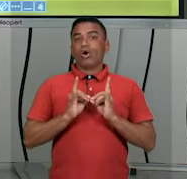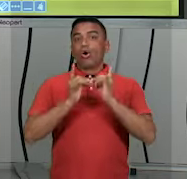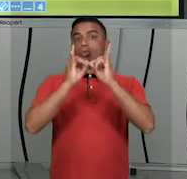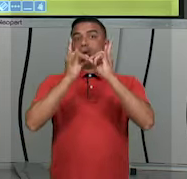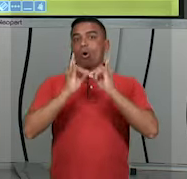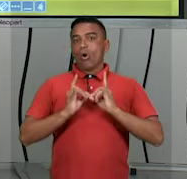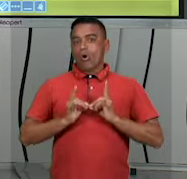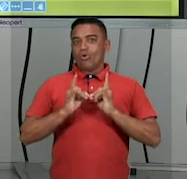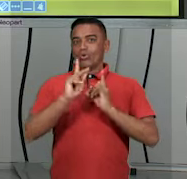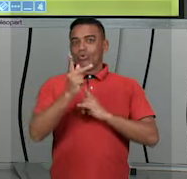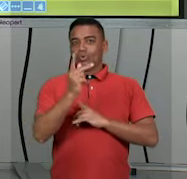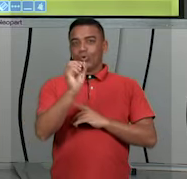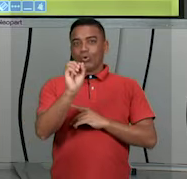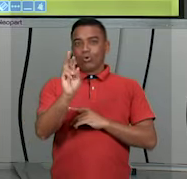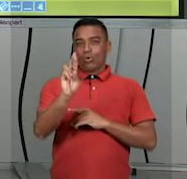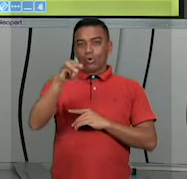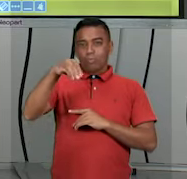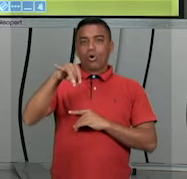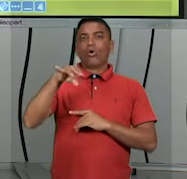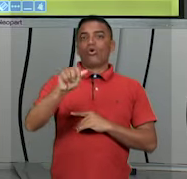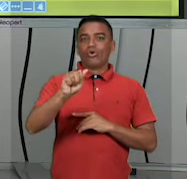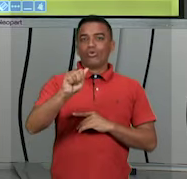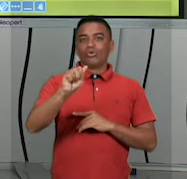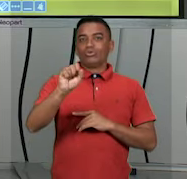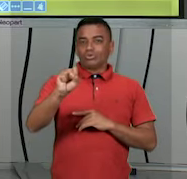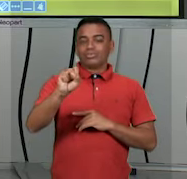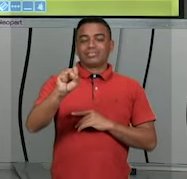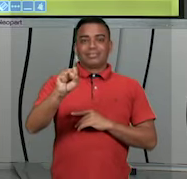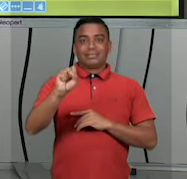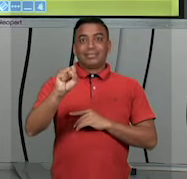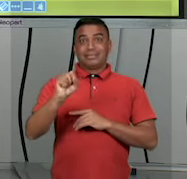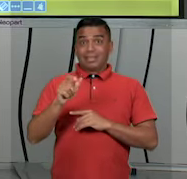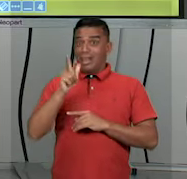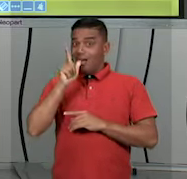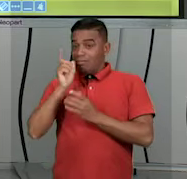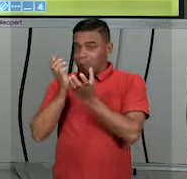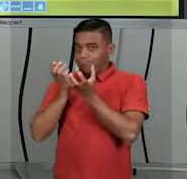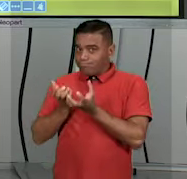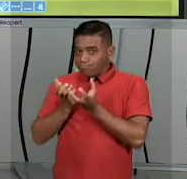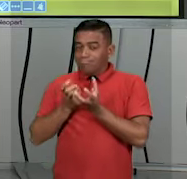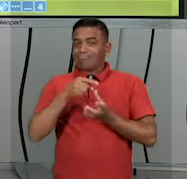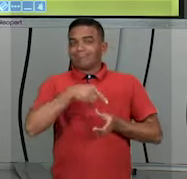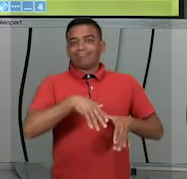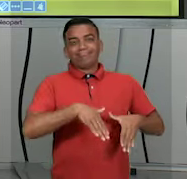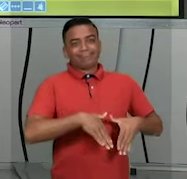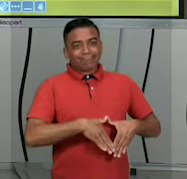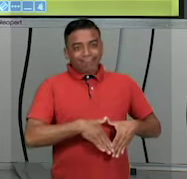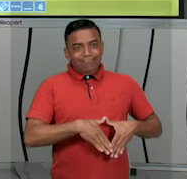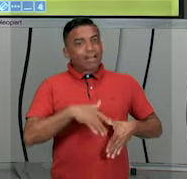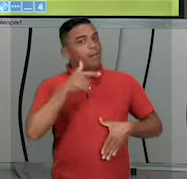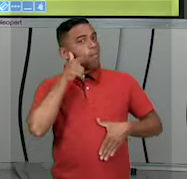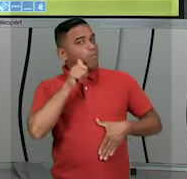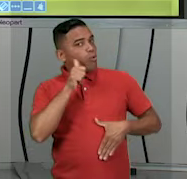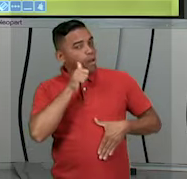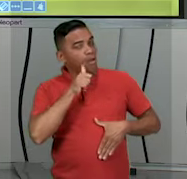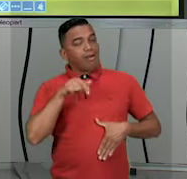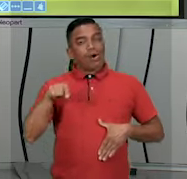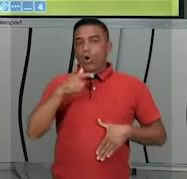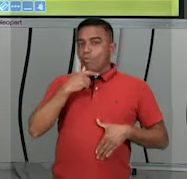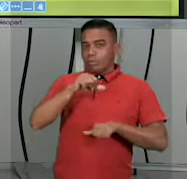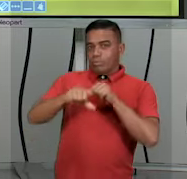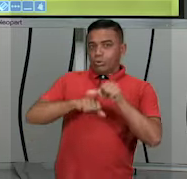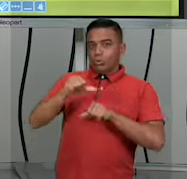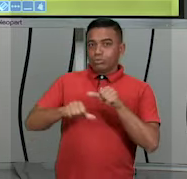produzidos ali nas glândulas do sistema reprodutor, masculino e feminino também. E nós conhecemos